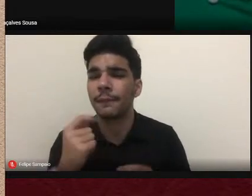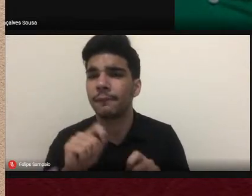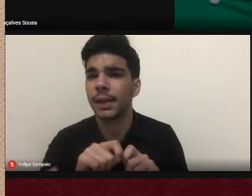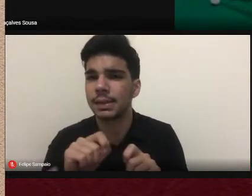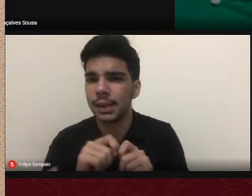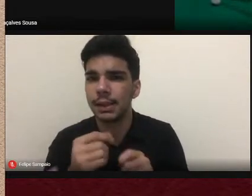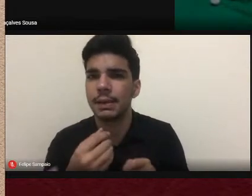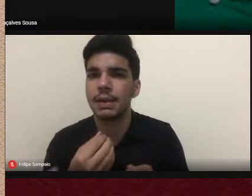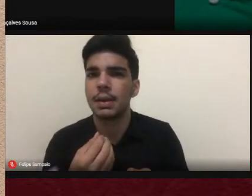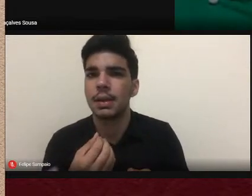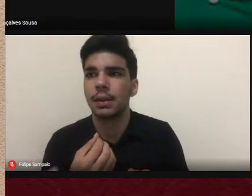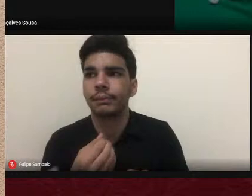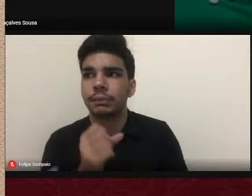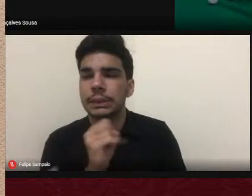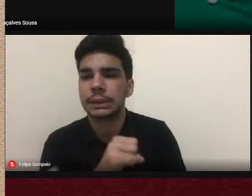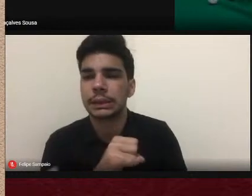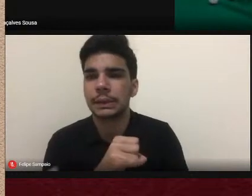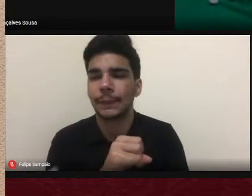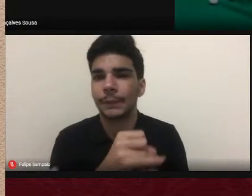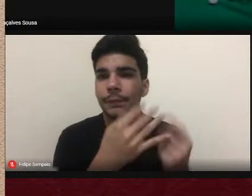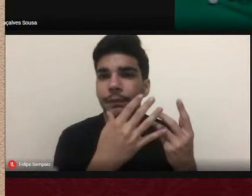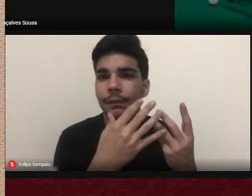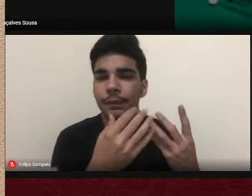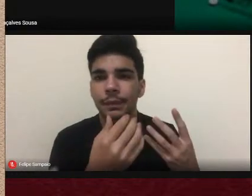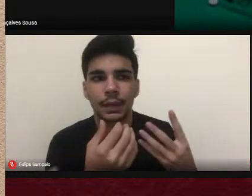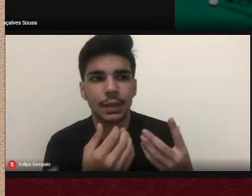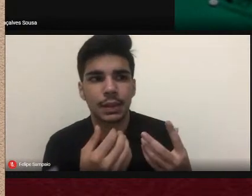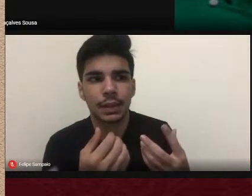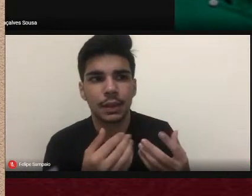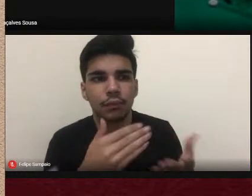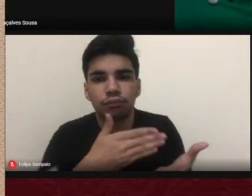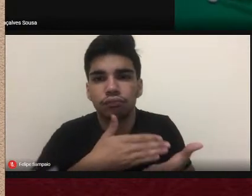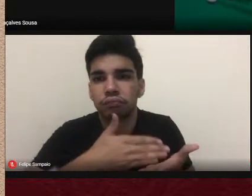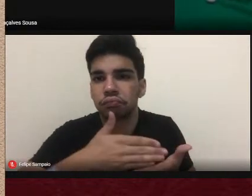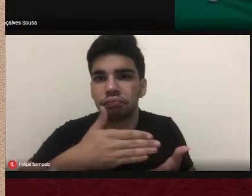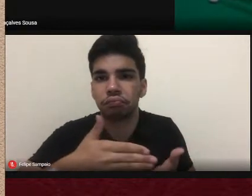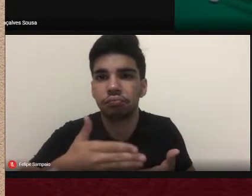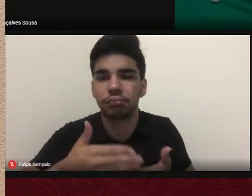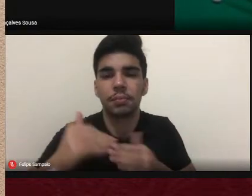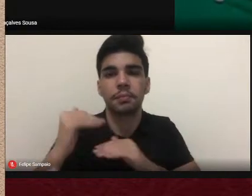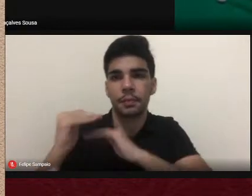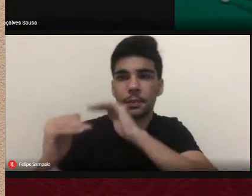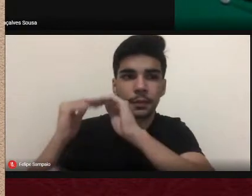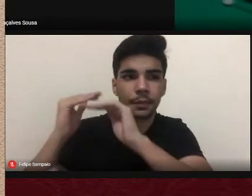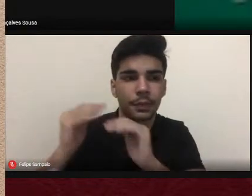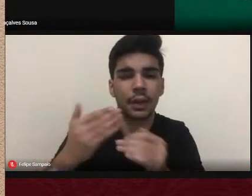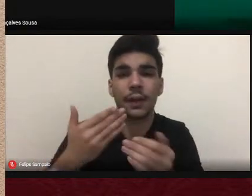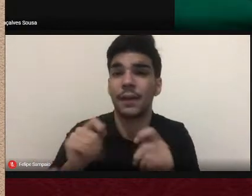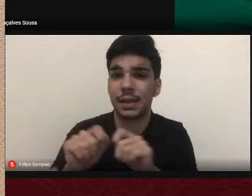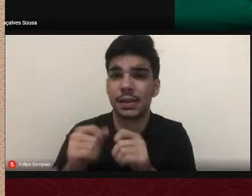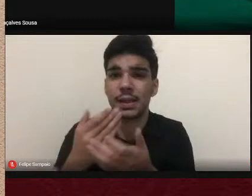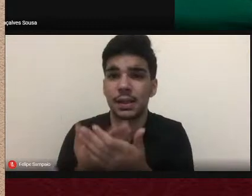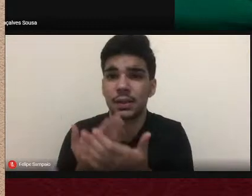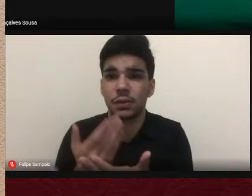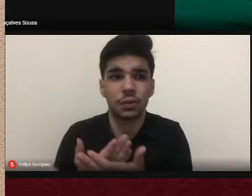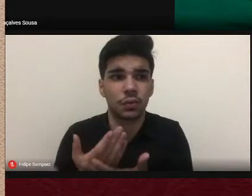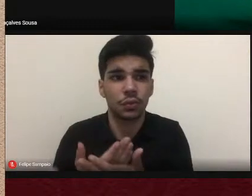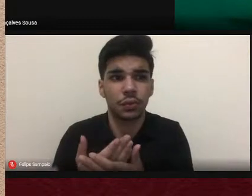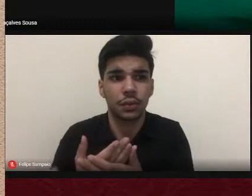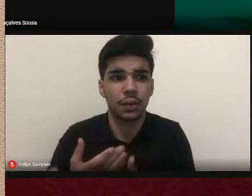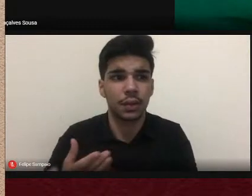dicionários dos livros didáticos como que podemos através dessas fontes fazer estudos em que muito enriquece